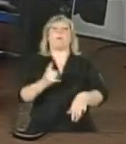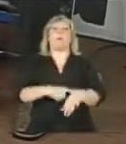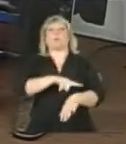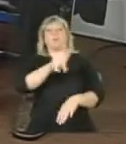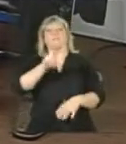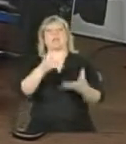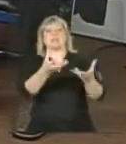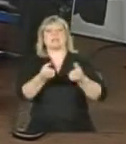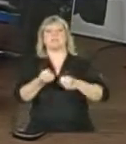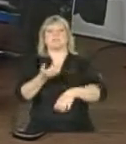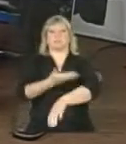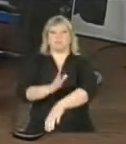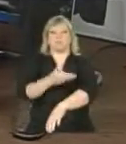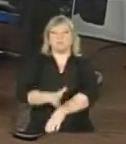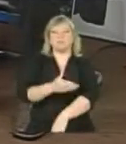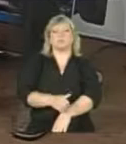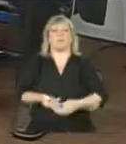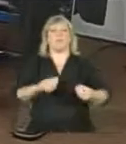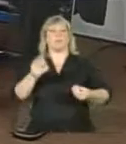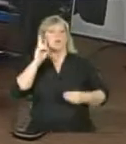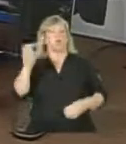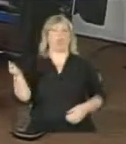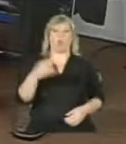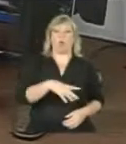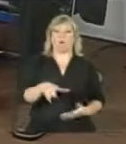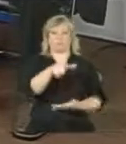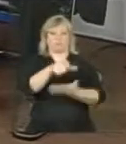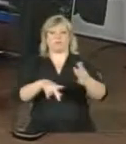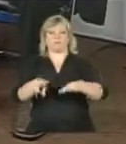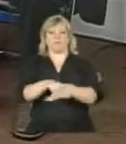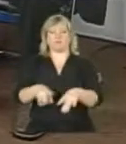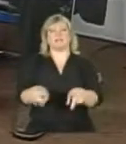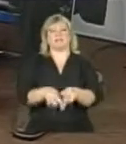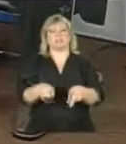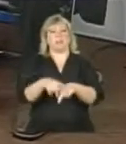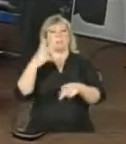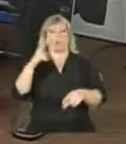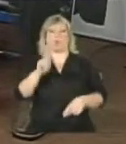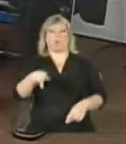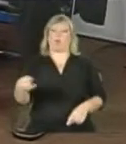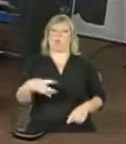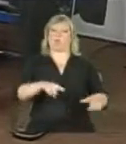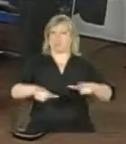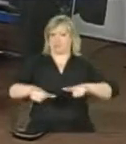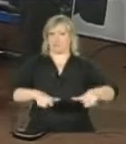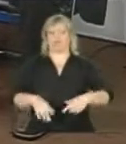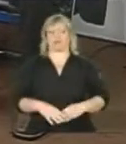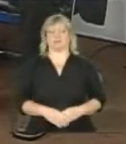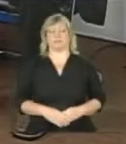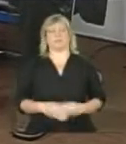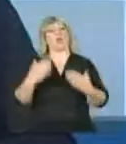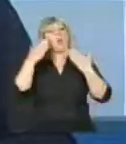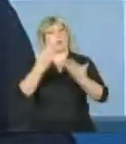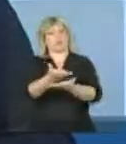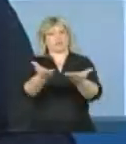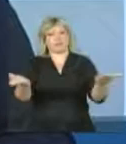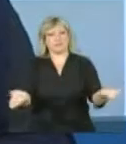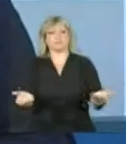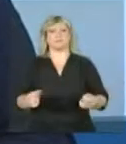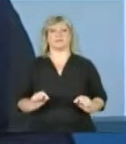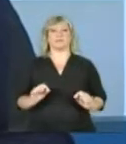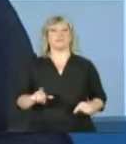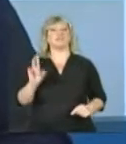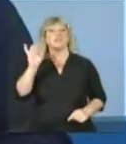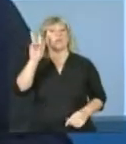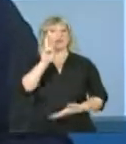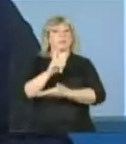atualizados com relação ao novo formulário e capacitados para a utilização das novas ferramentas. Obrigada pessoal, bom e só, então